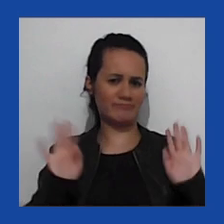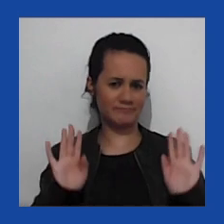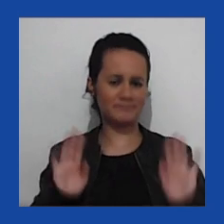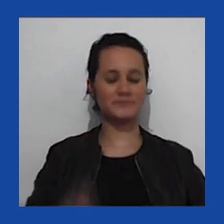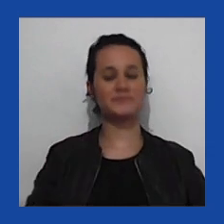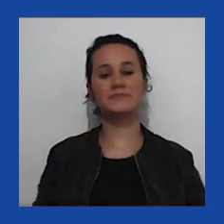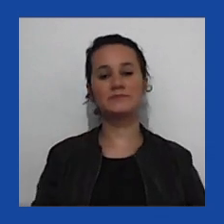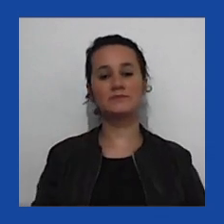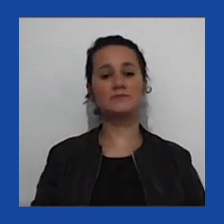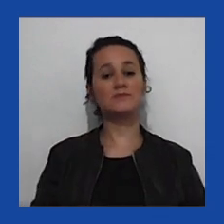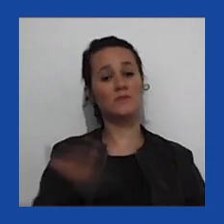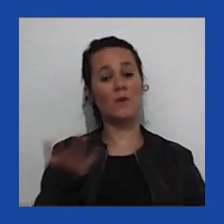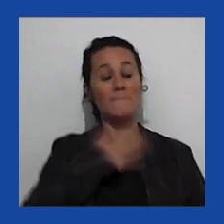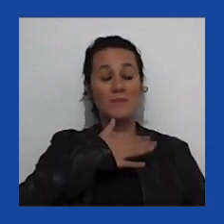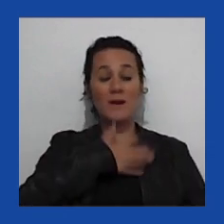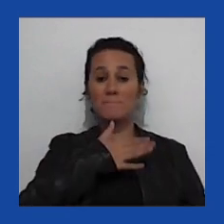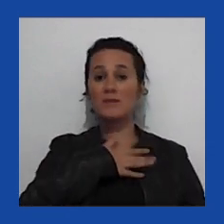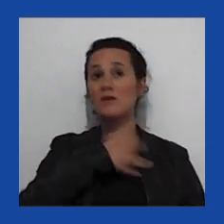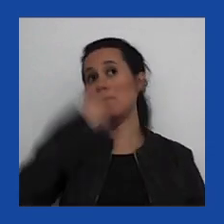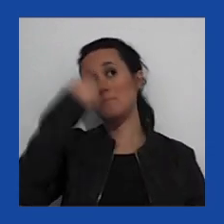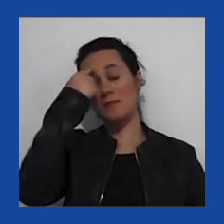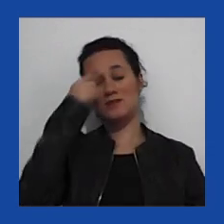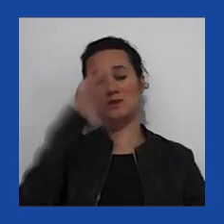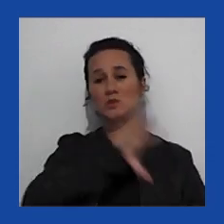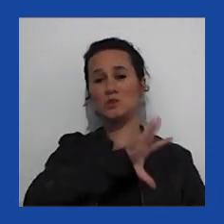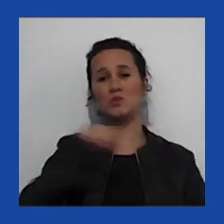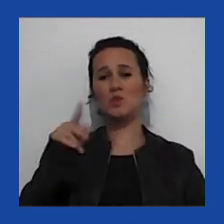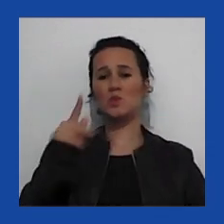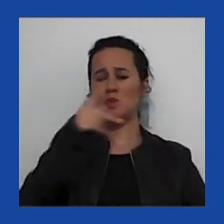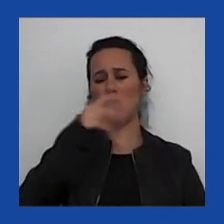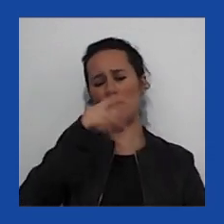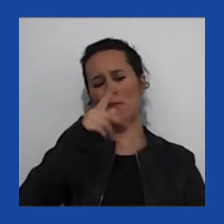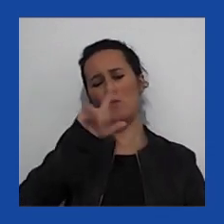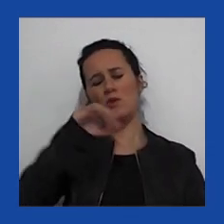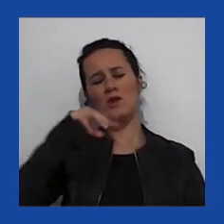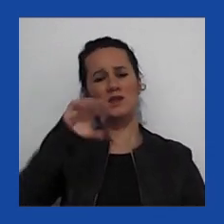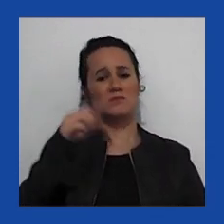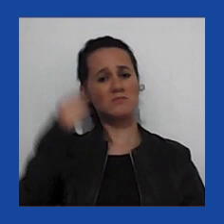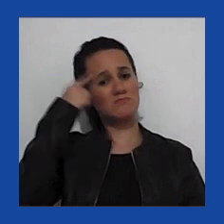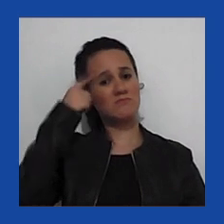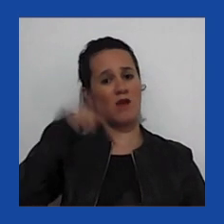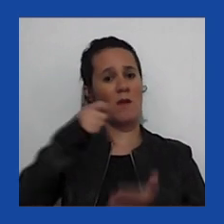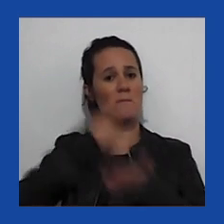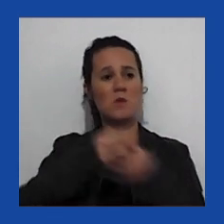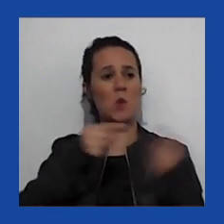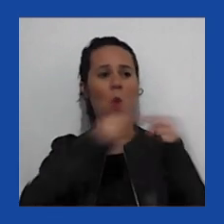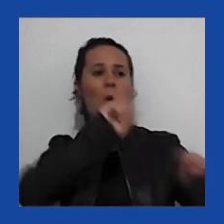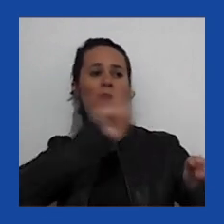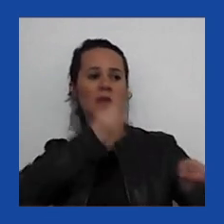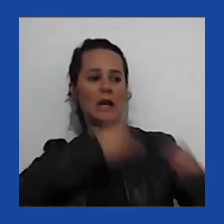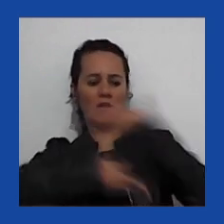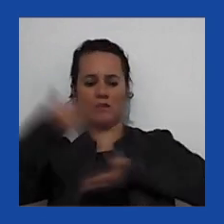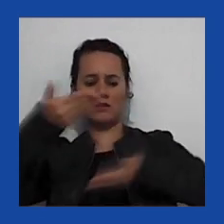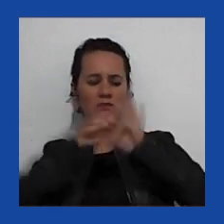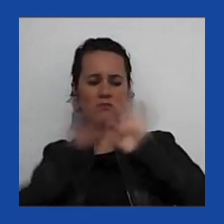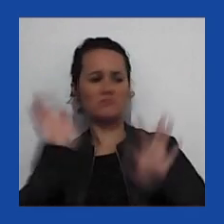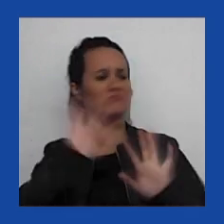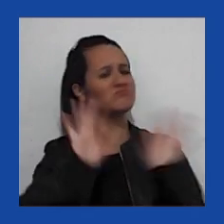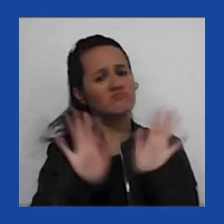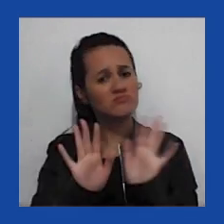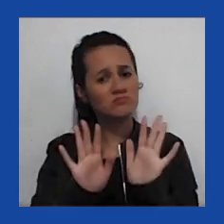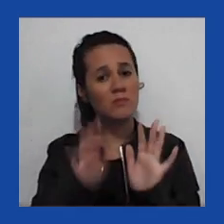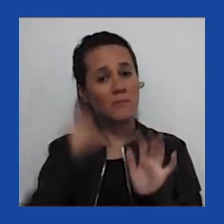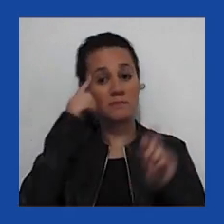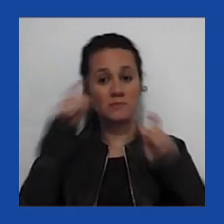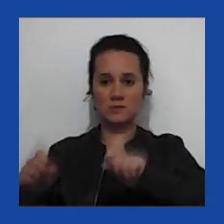E, para mim, nem todos os populismos são necessariamente antidemocráticos. Mas, se podemos passar para o